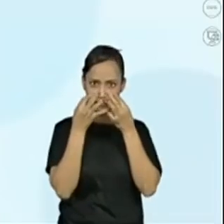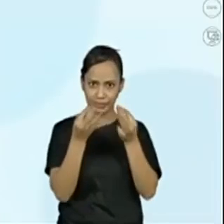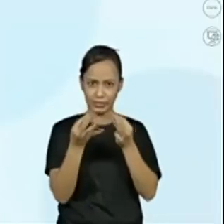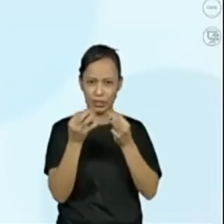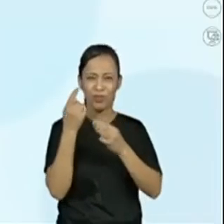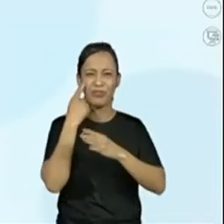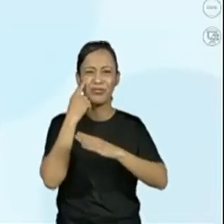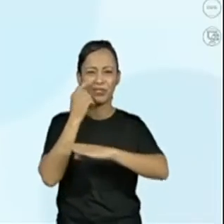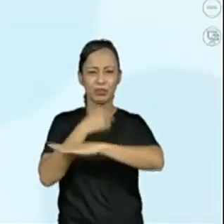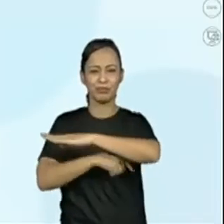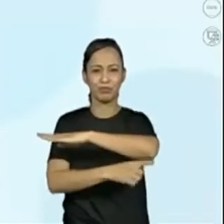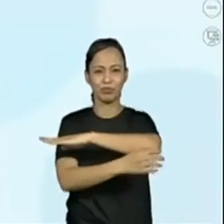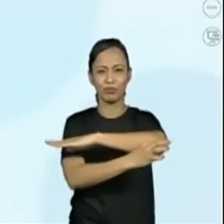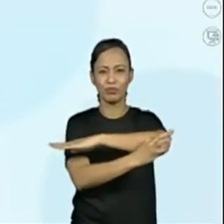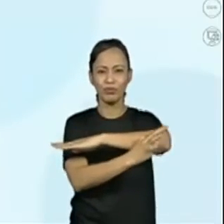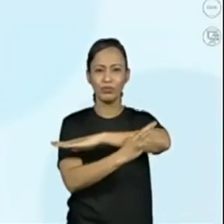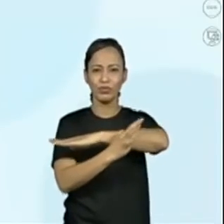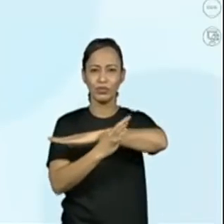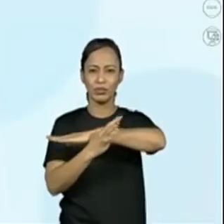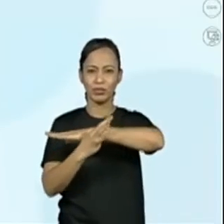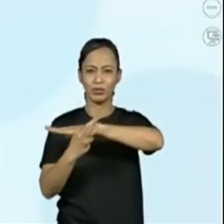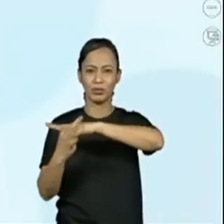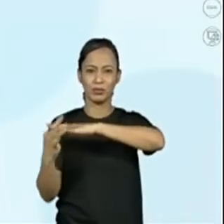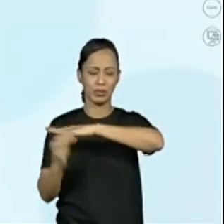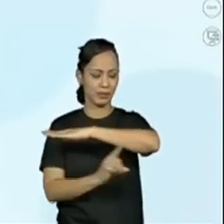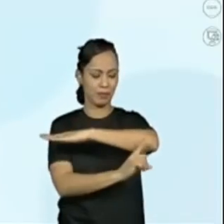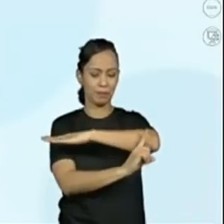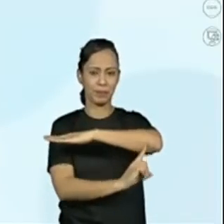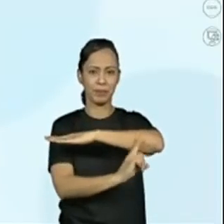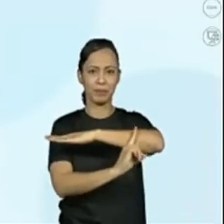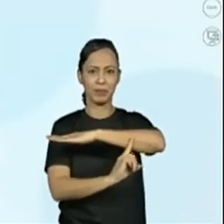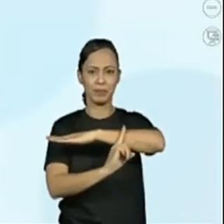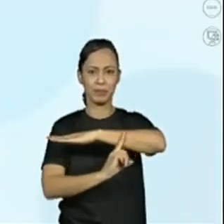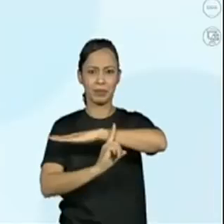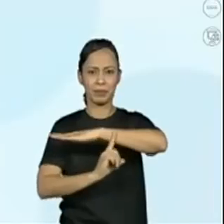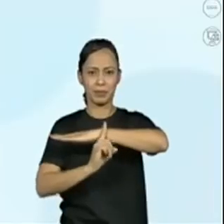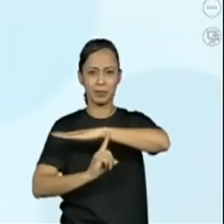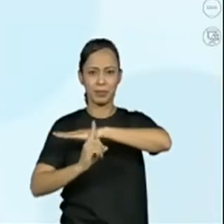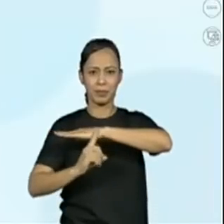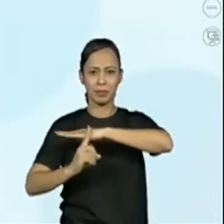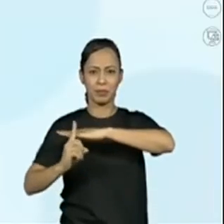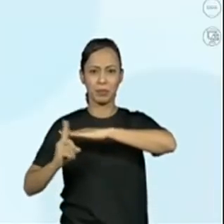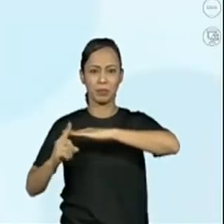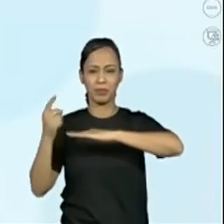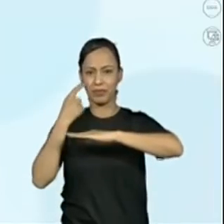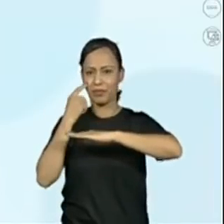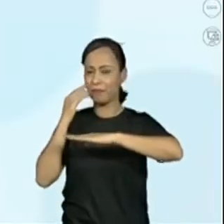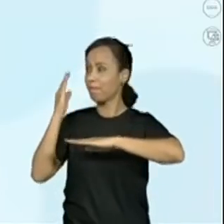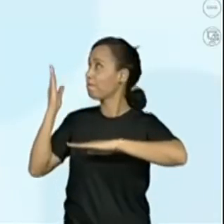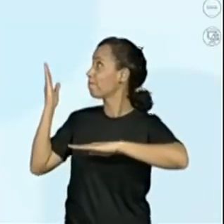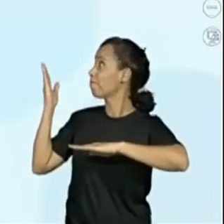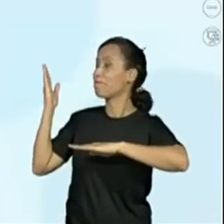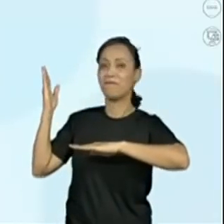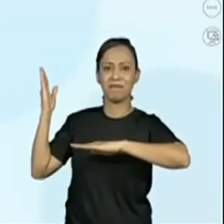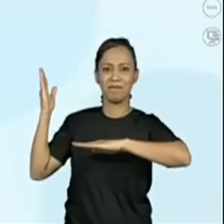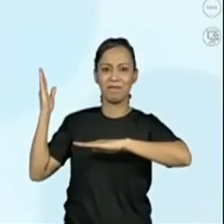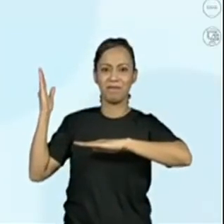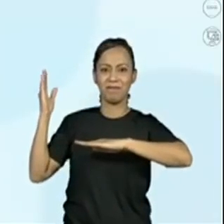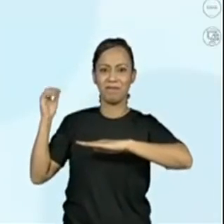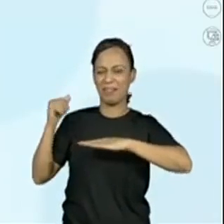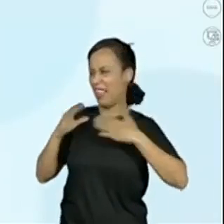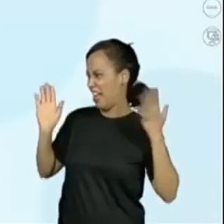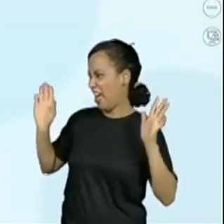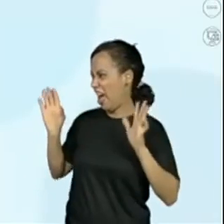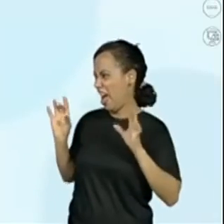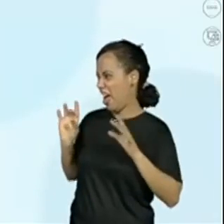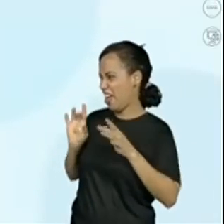gente tem aí na tela, que um sapo vai saltar aí. Que não seja em cima de mim, vou até me afastar um pouquinho aqui. Ele